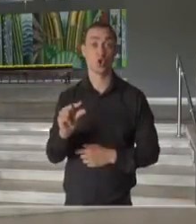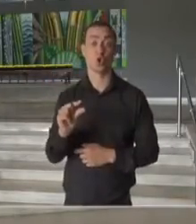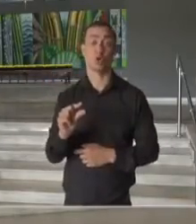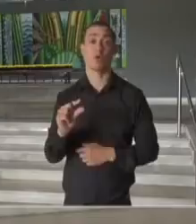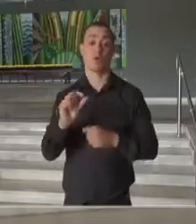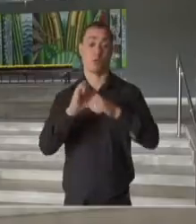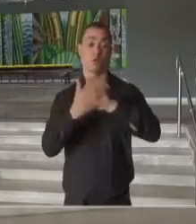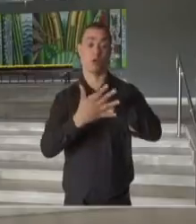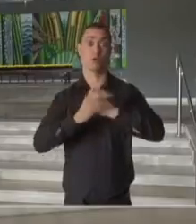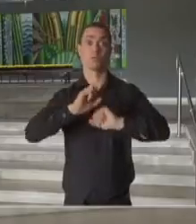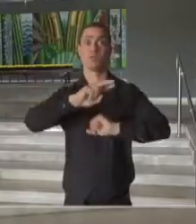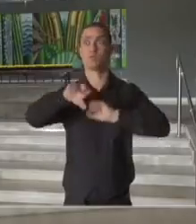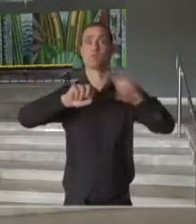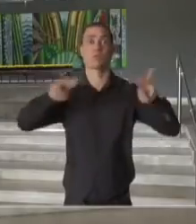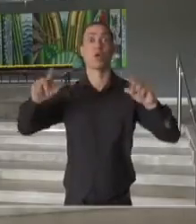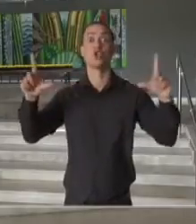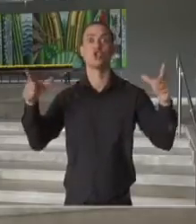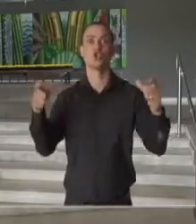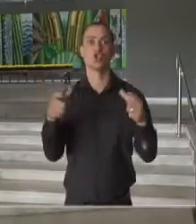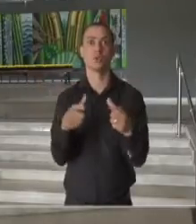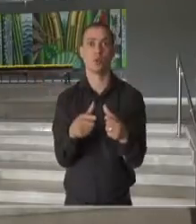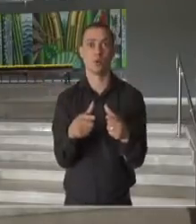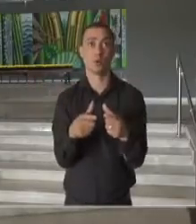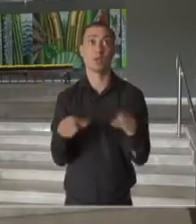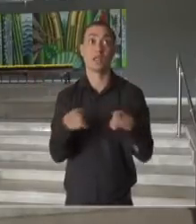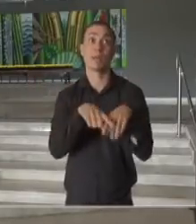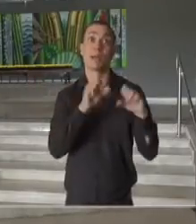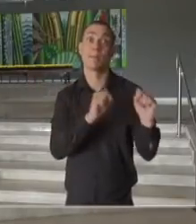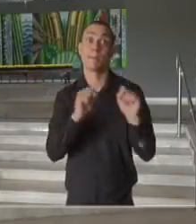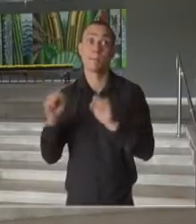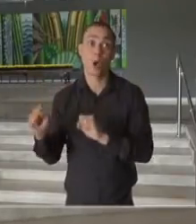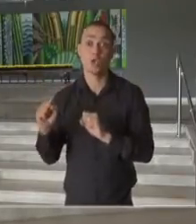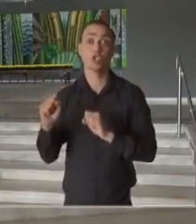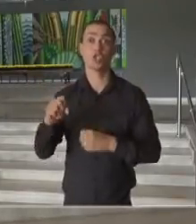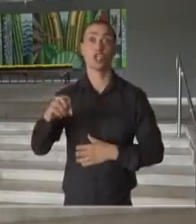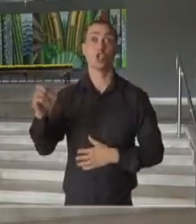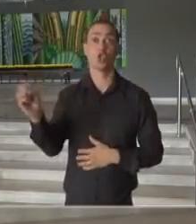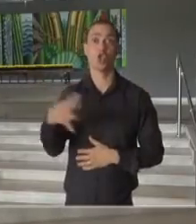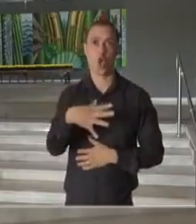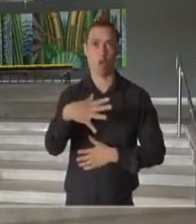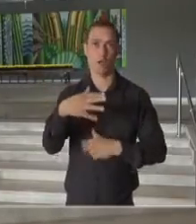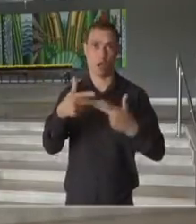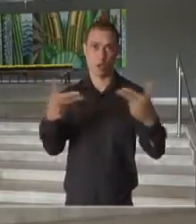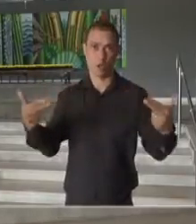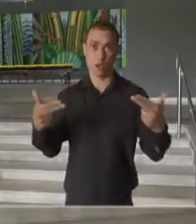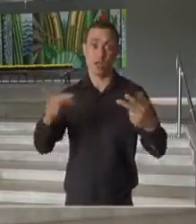de vírus e a possibilidade de surgimento de novas variantes.